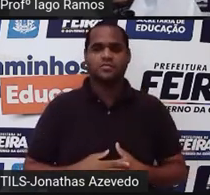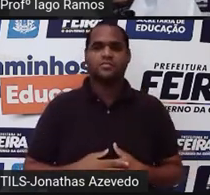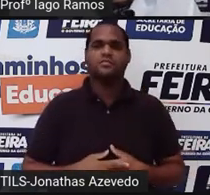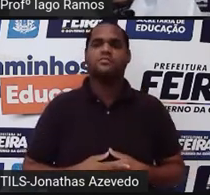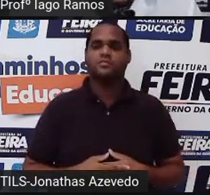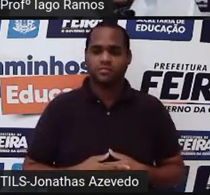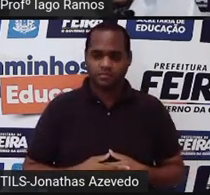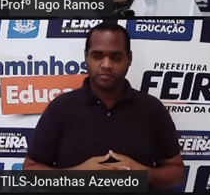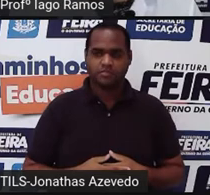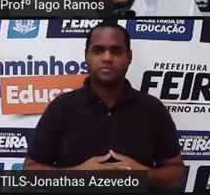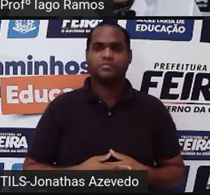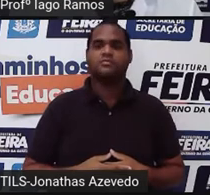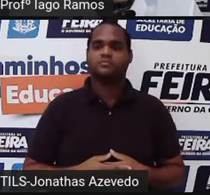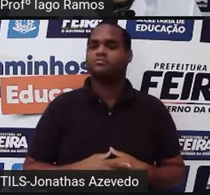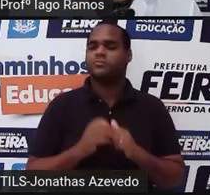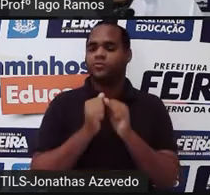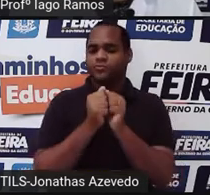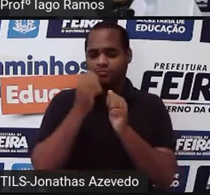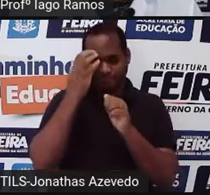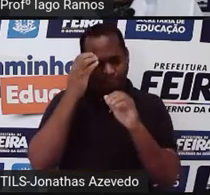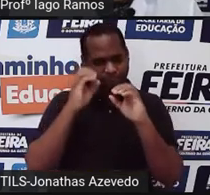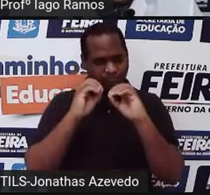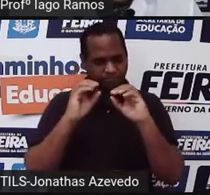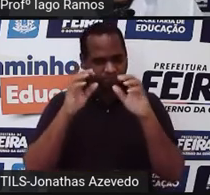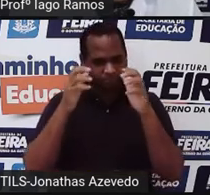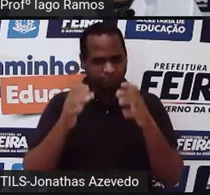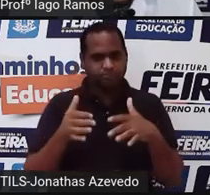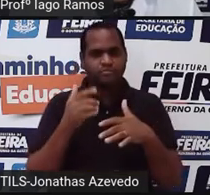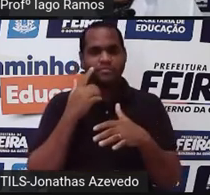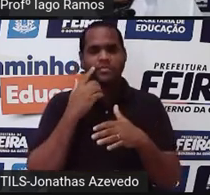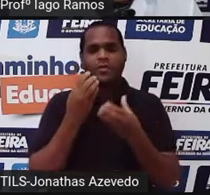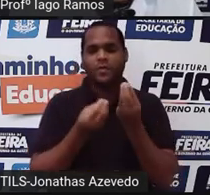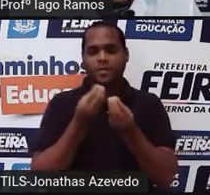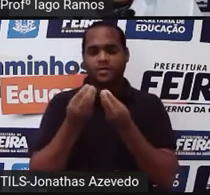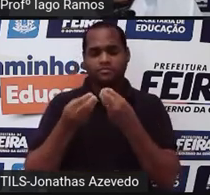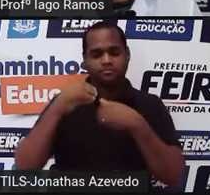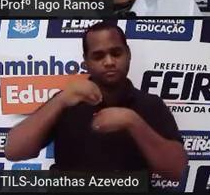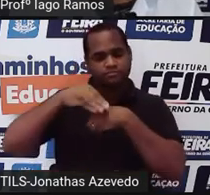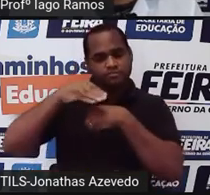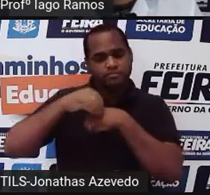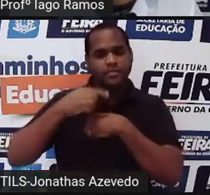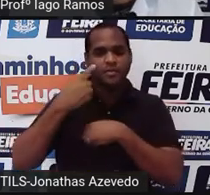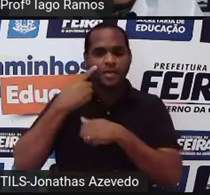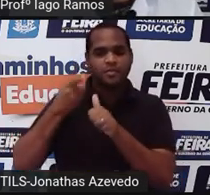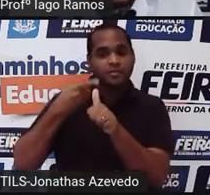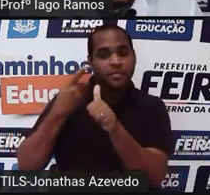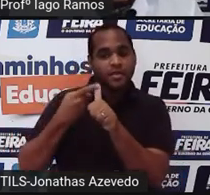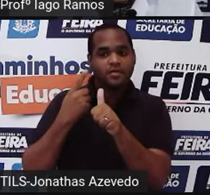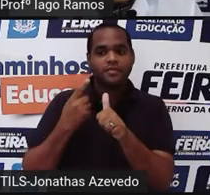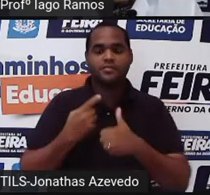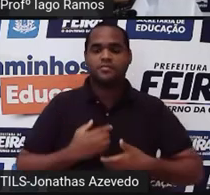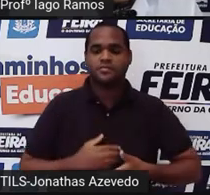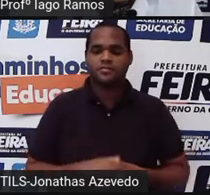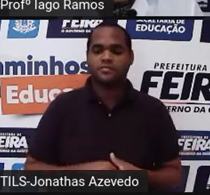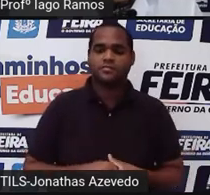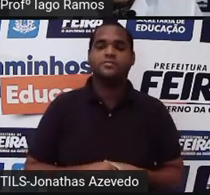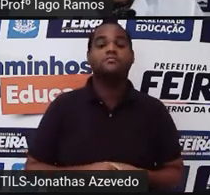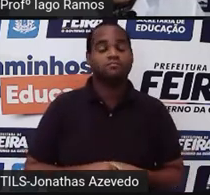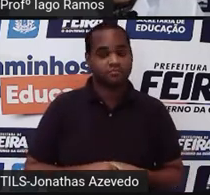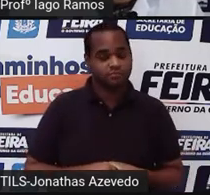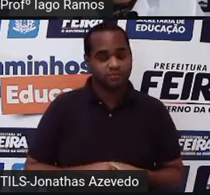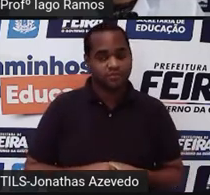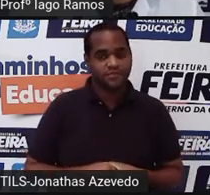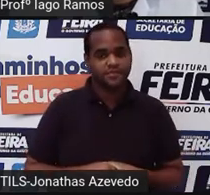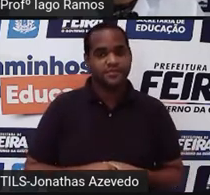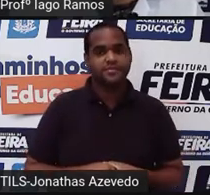aqui? Juntos? Vamos lá? Então, é isso aí, ó. Então, eu já trago para você o primeiro caso, que é o caso de quando você